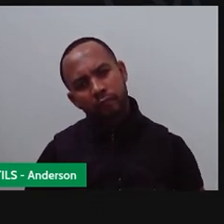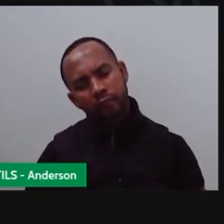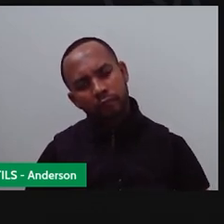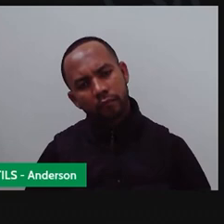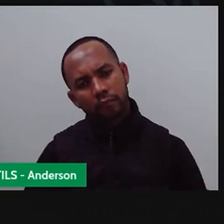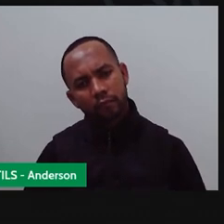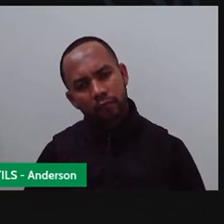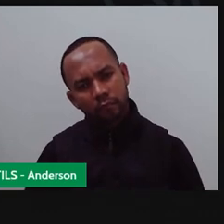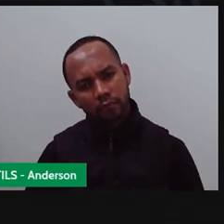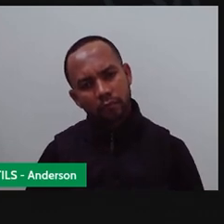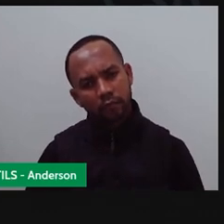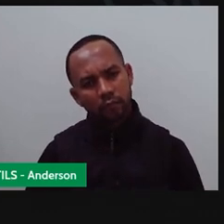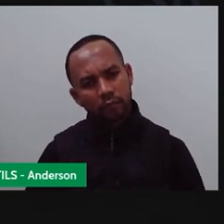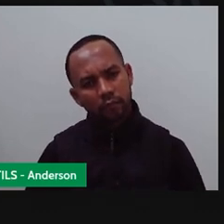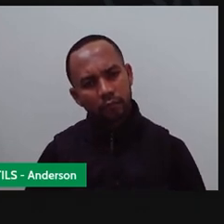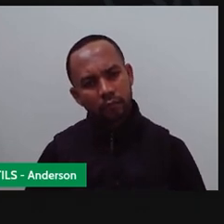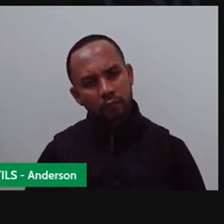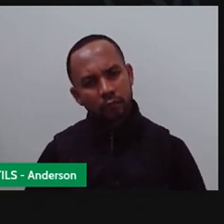Fazenda.